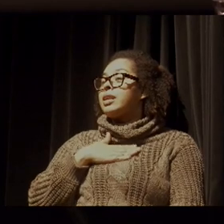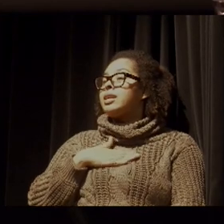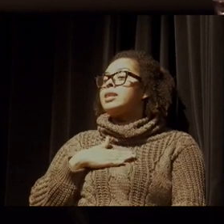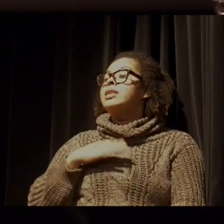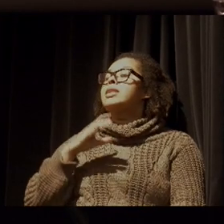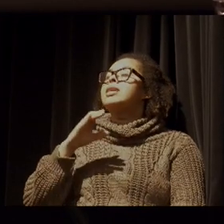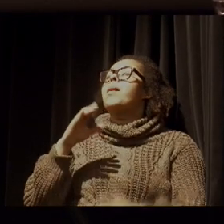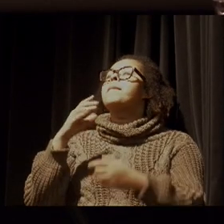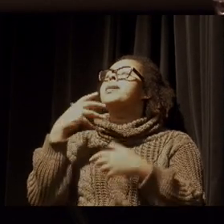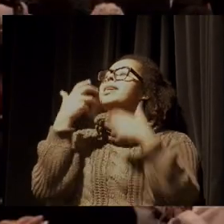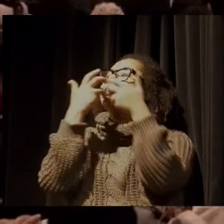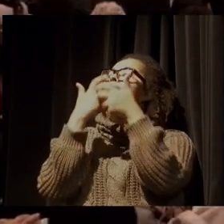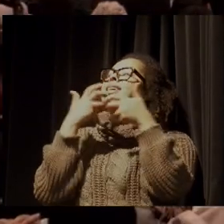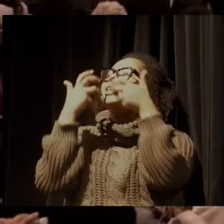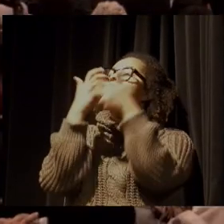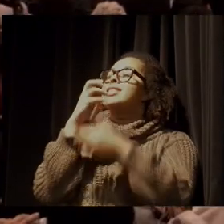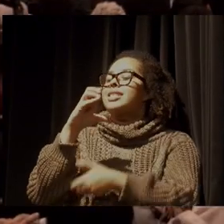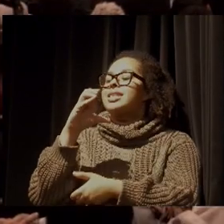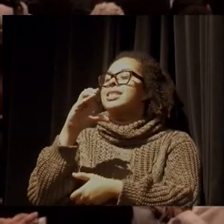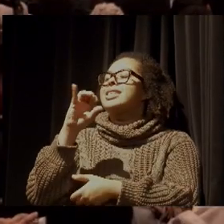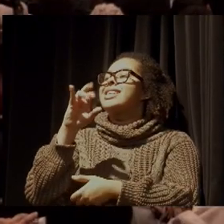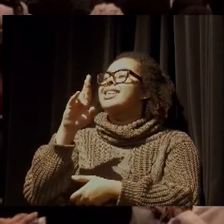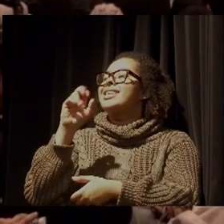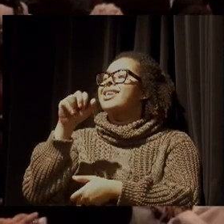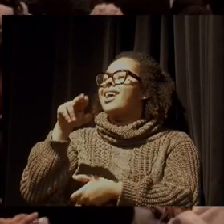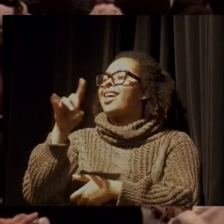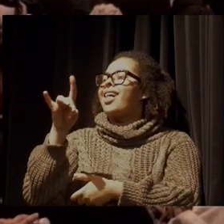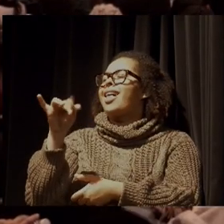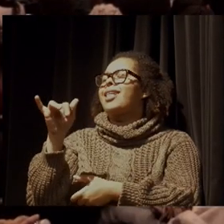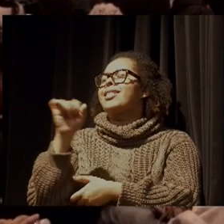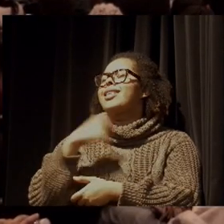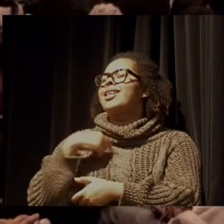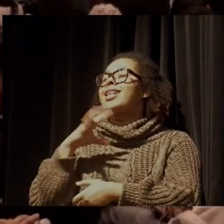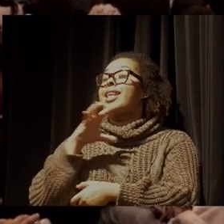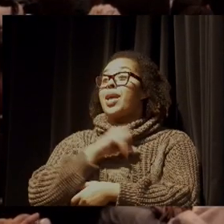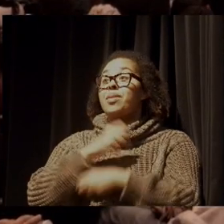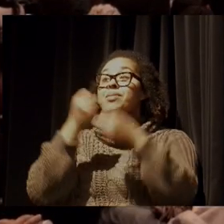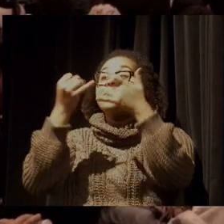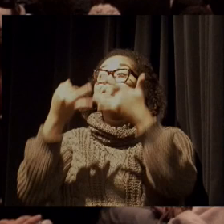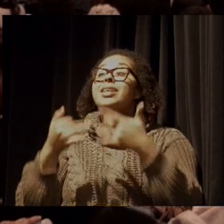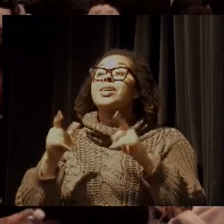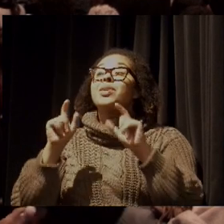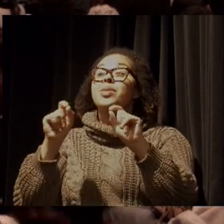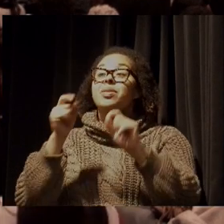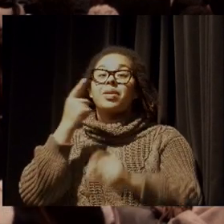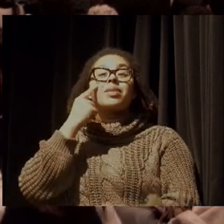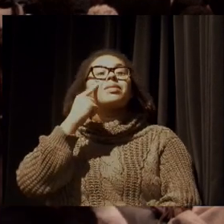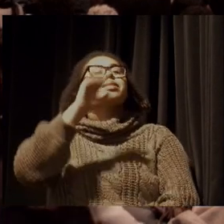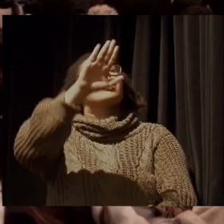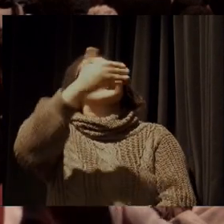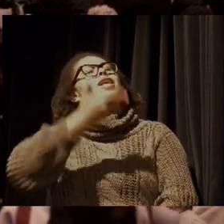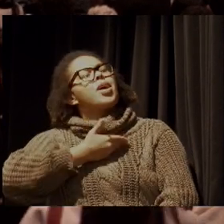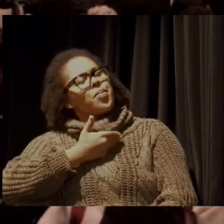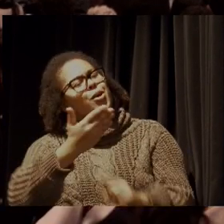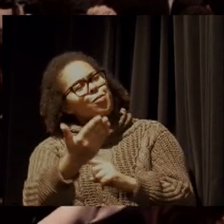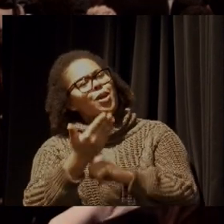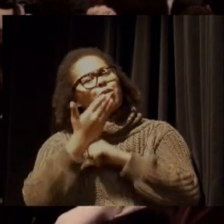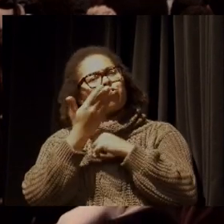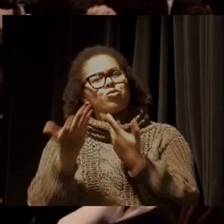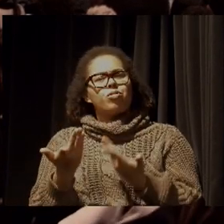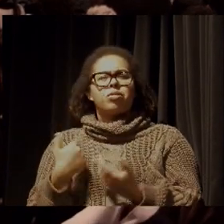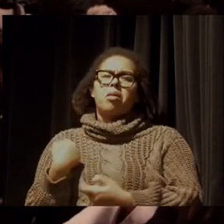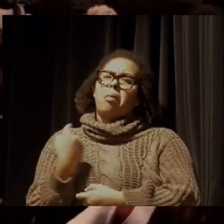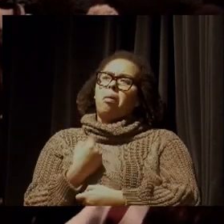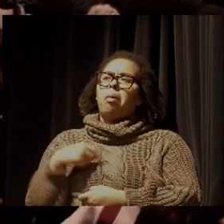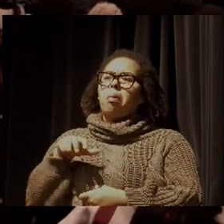cirandas, e ali a Dita Maracá tem uma ciranda que eu amo, que ela fala assim, companheiro, me ajude que eu não posso andar